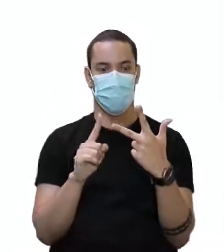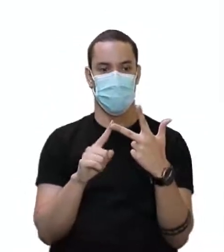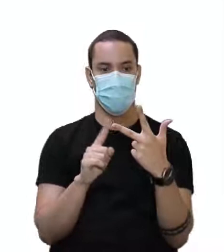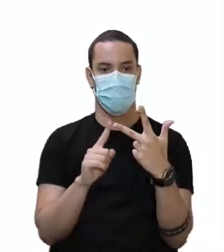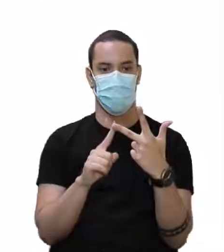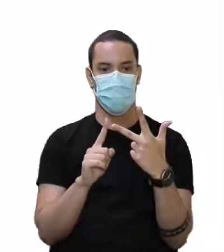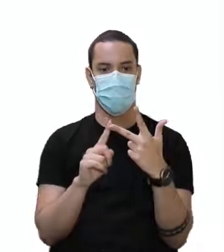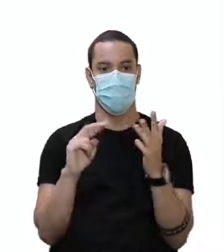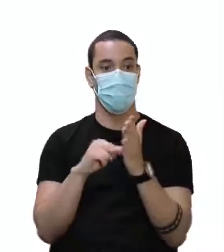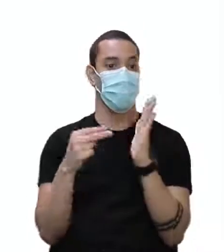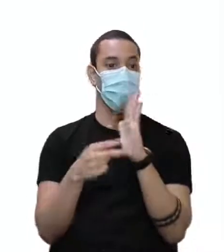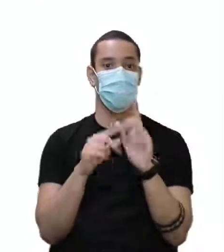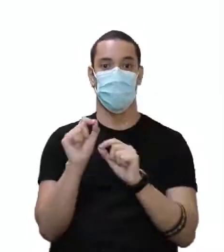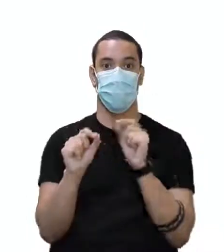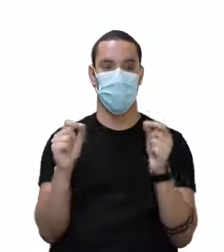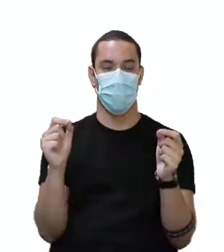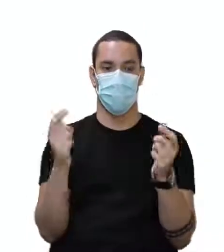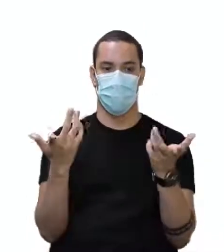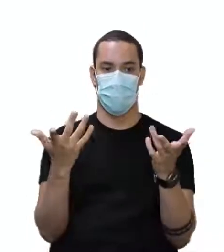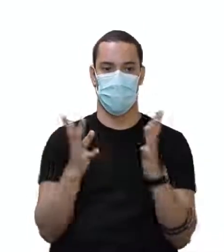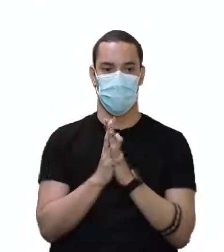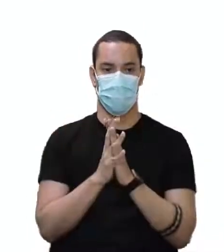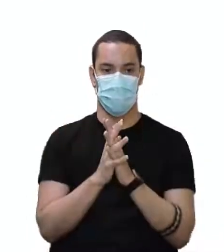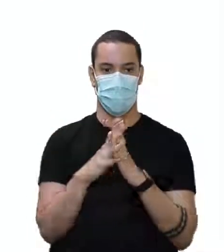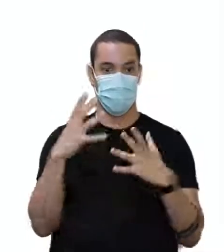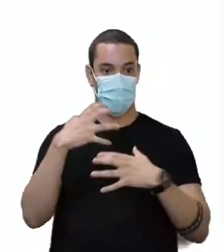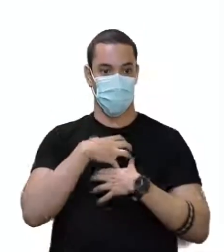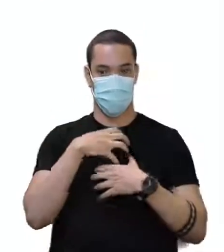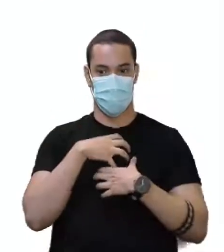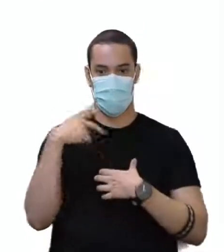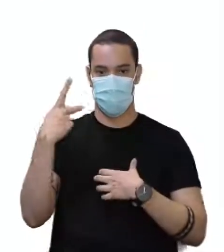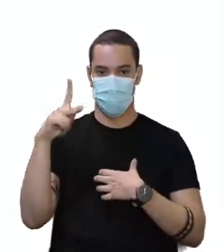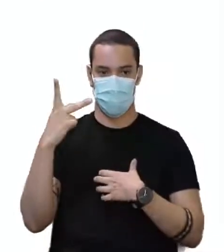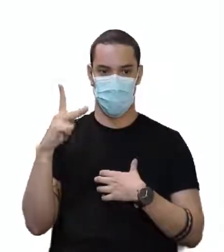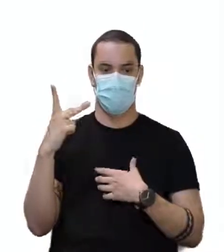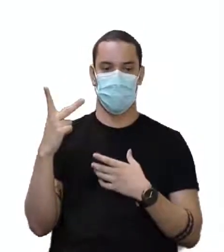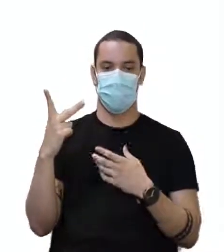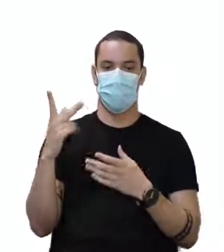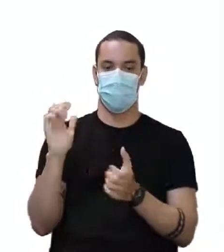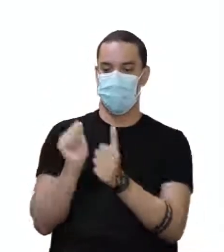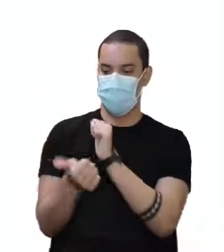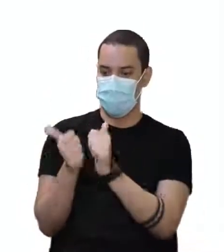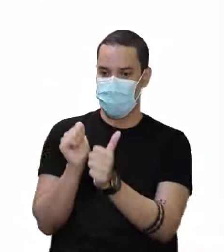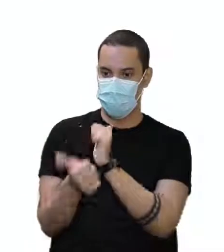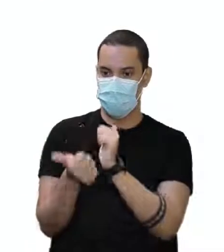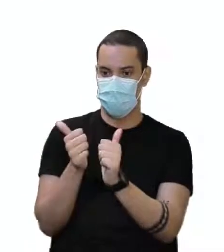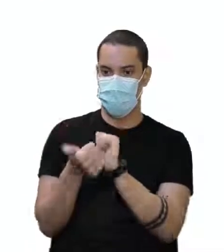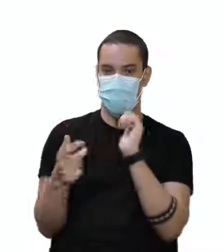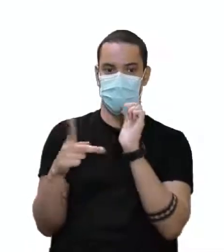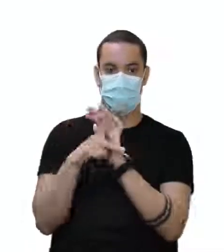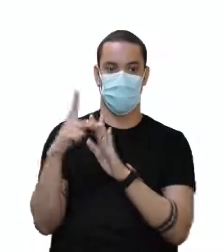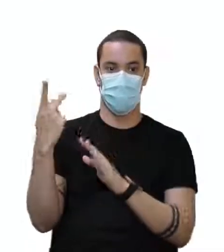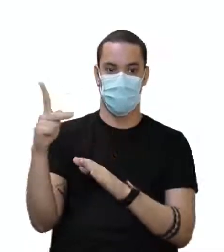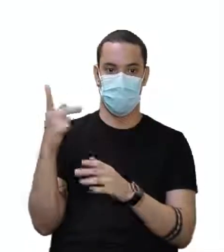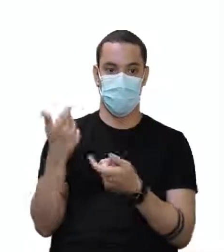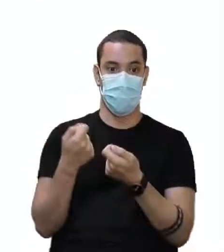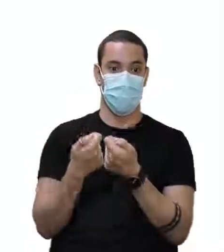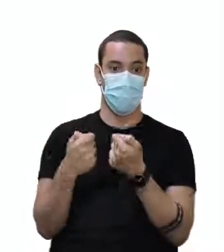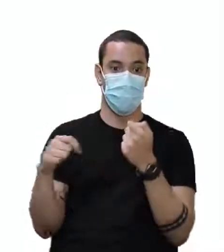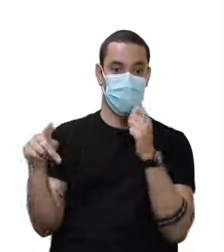really well or really good. É o jeito que ela joga. O jeito que ela joga esse verbo jogar. Vê que play